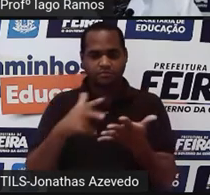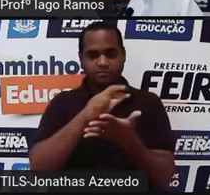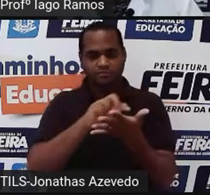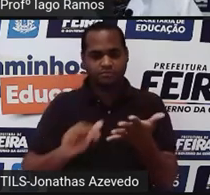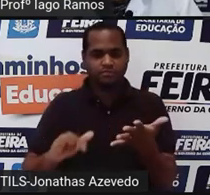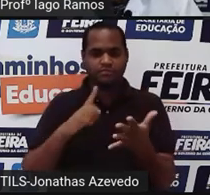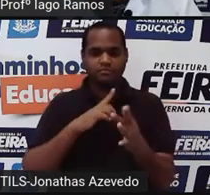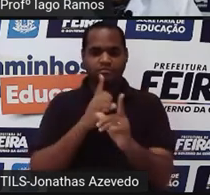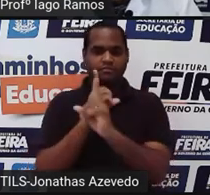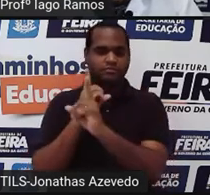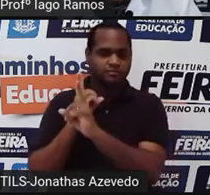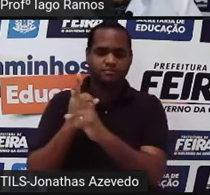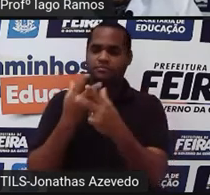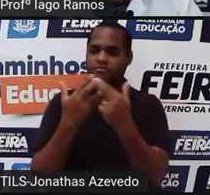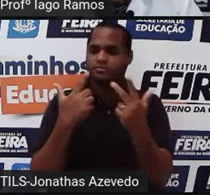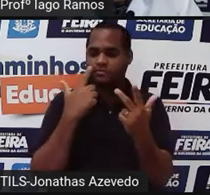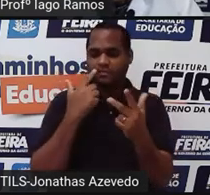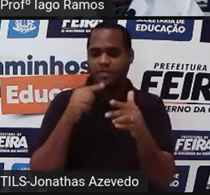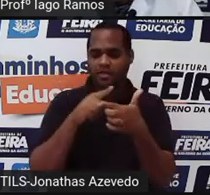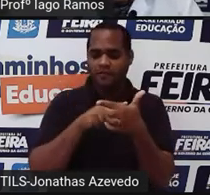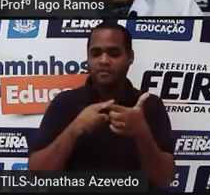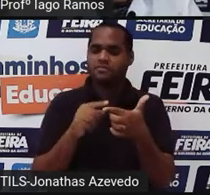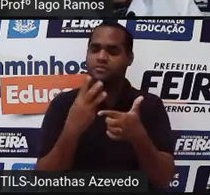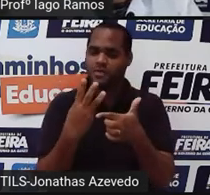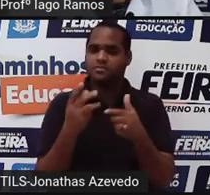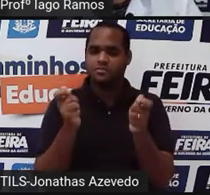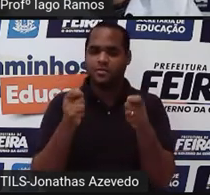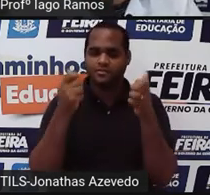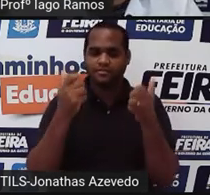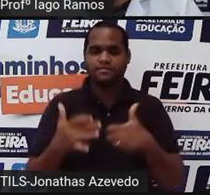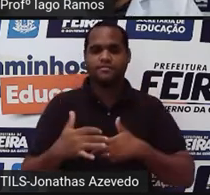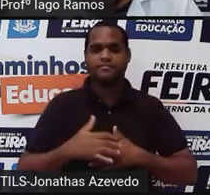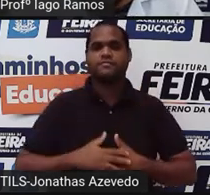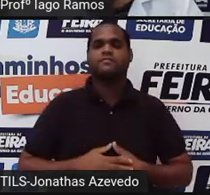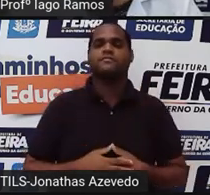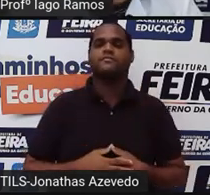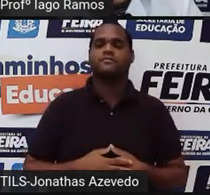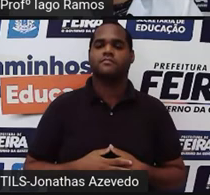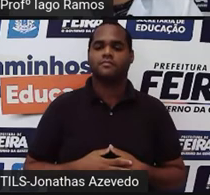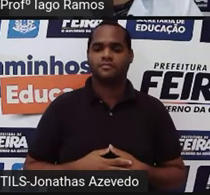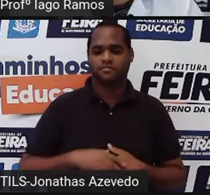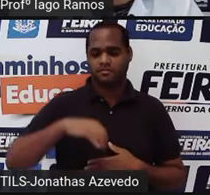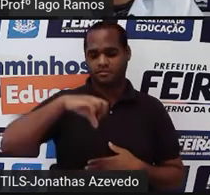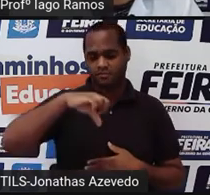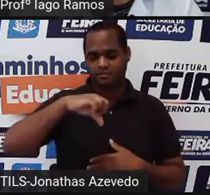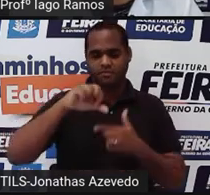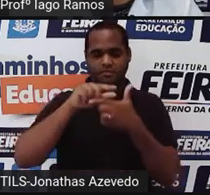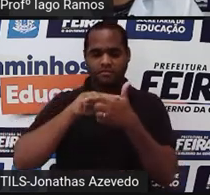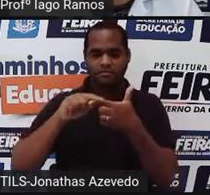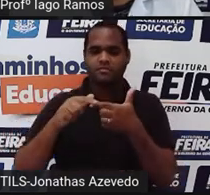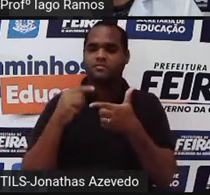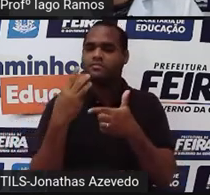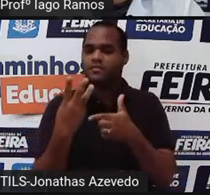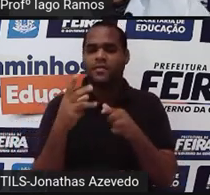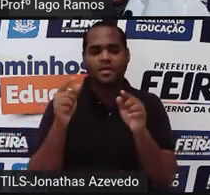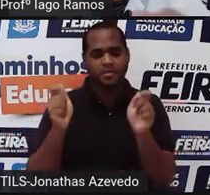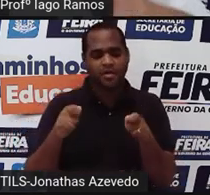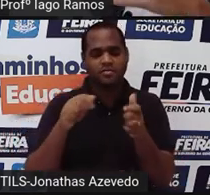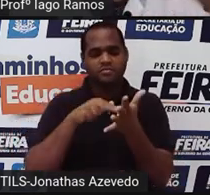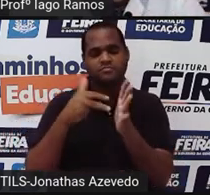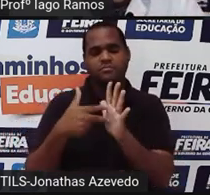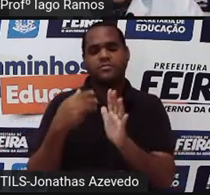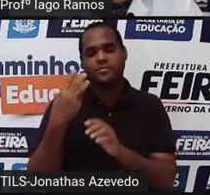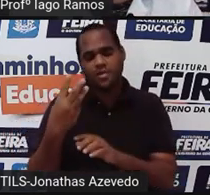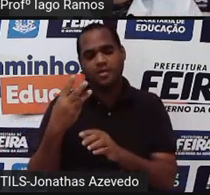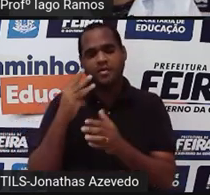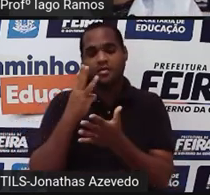dividindo por 3, tá bom? 9 dividido por 3, que dá o próprio 3 e